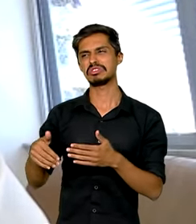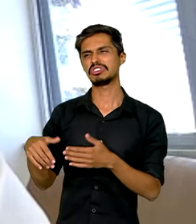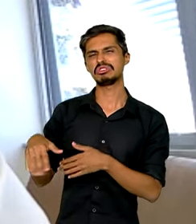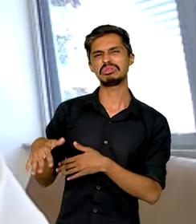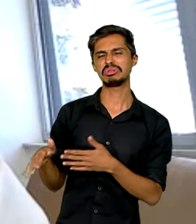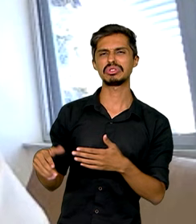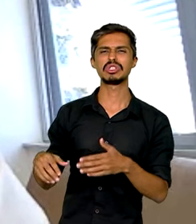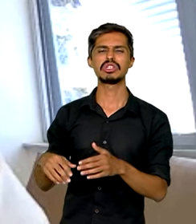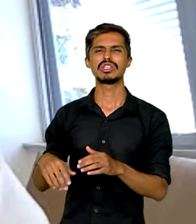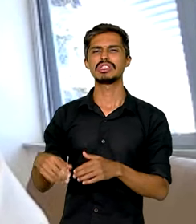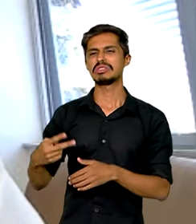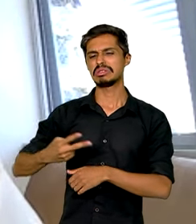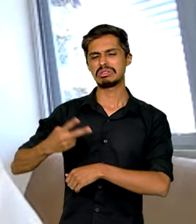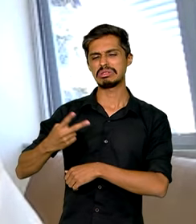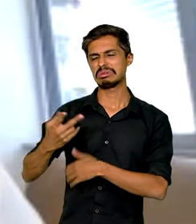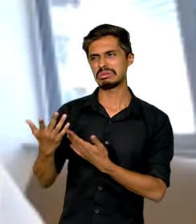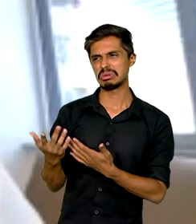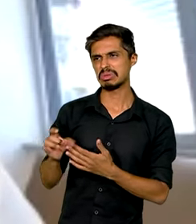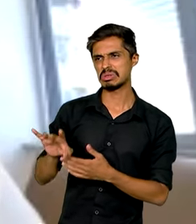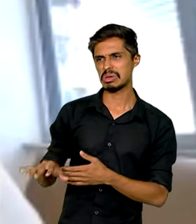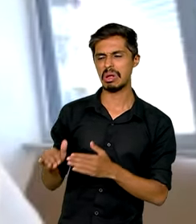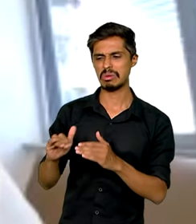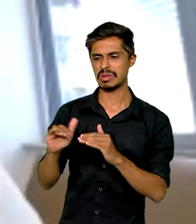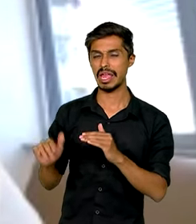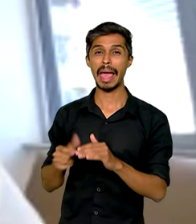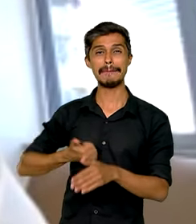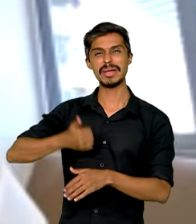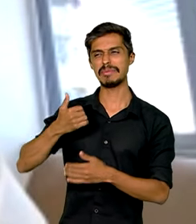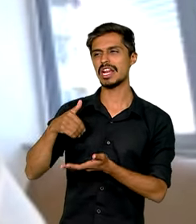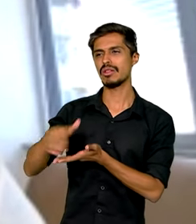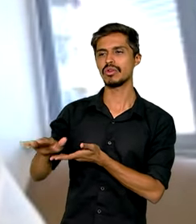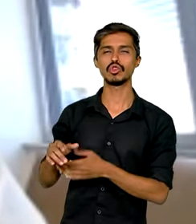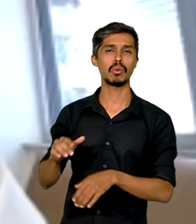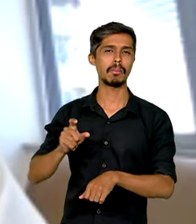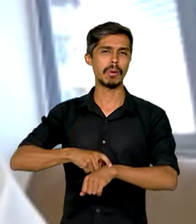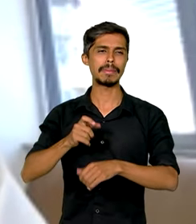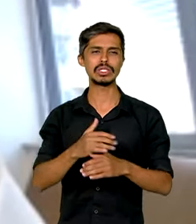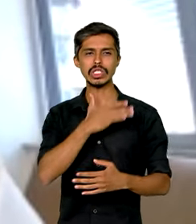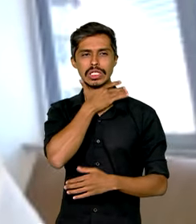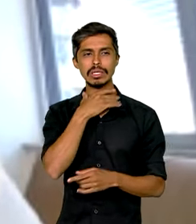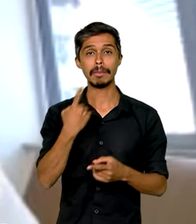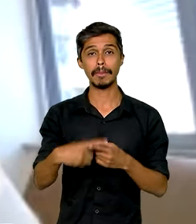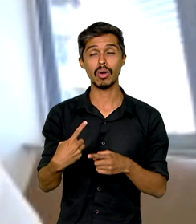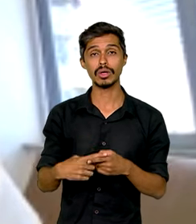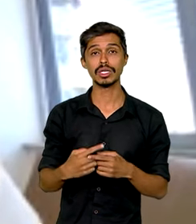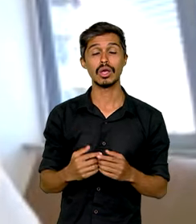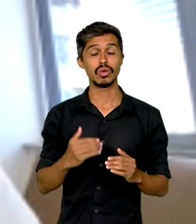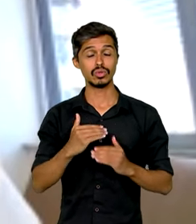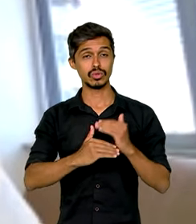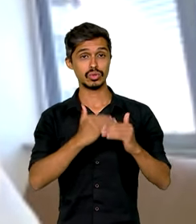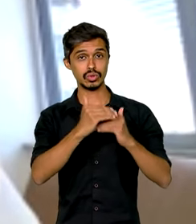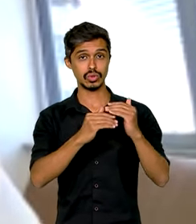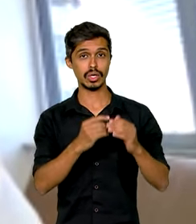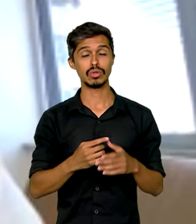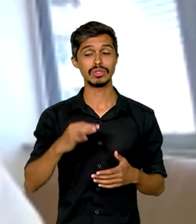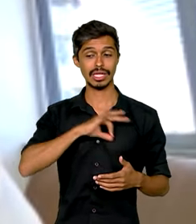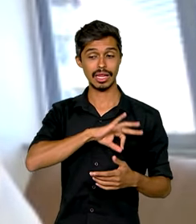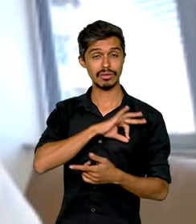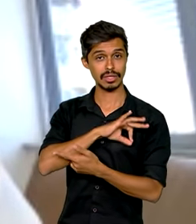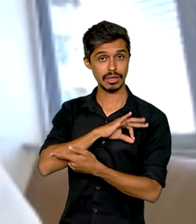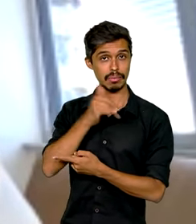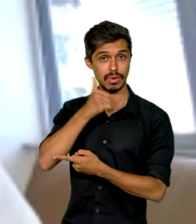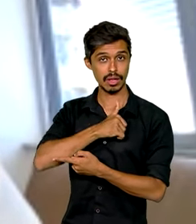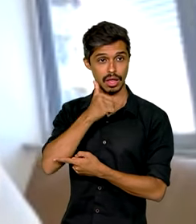elas acabam sendo as primeiras a lerem demitidas em momentos de crise. Isso porque os rendimentos, salários das mulheres,